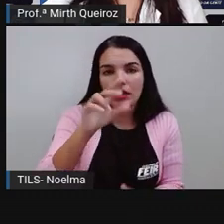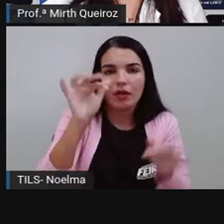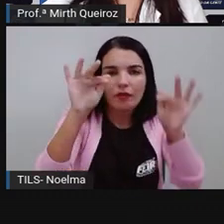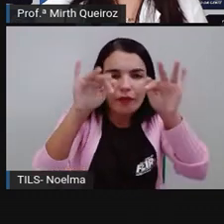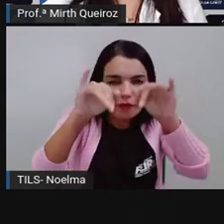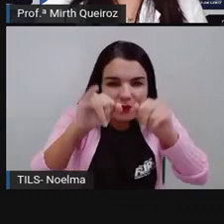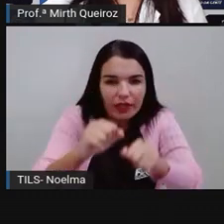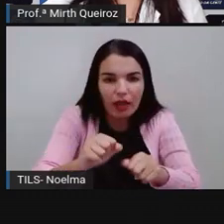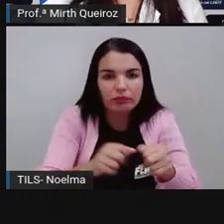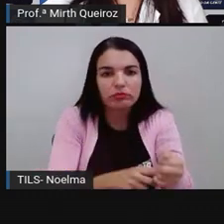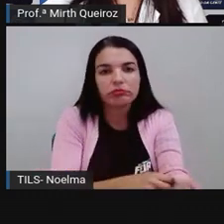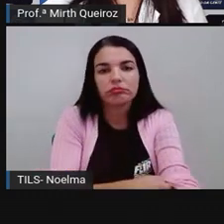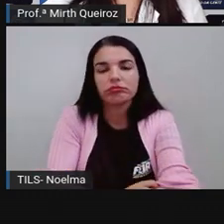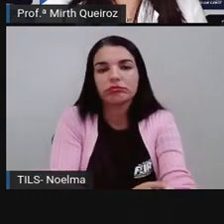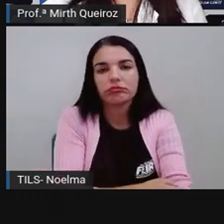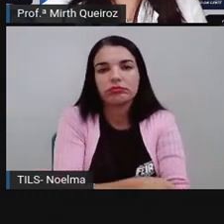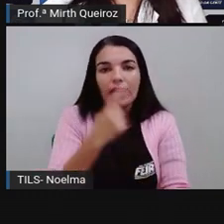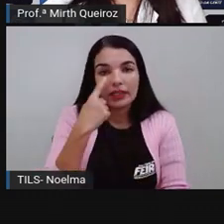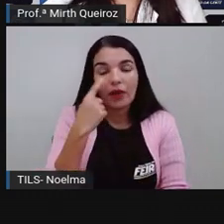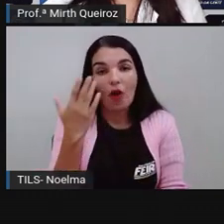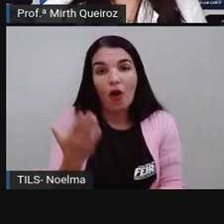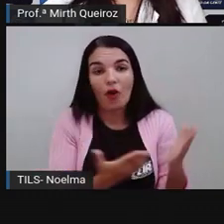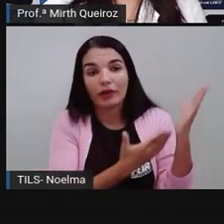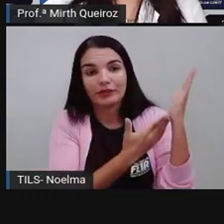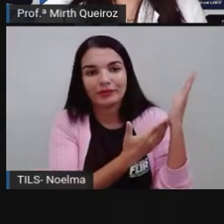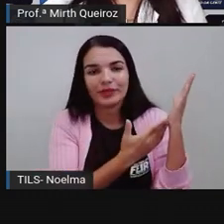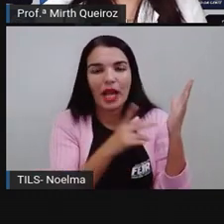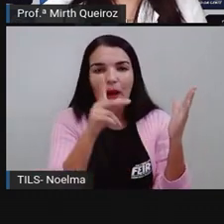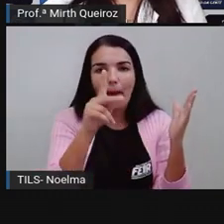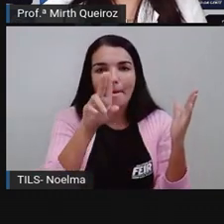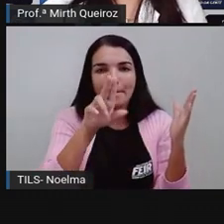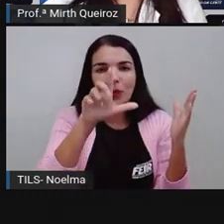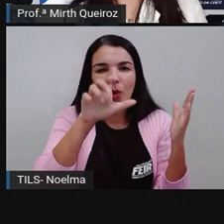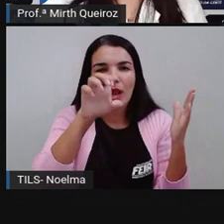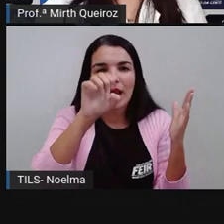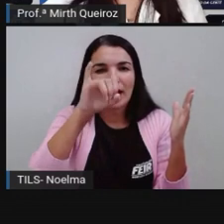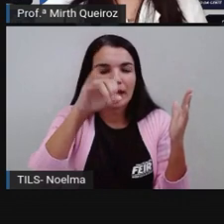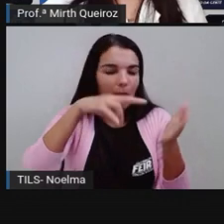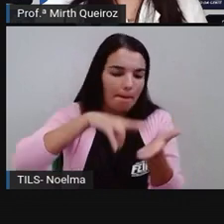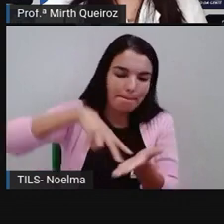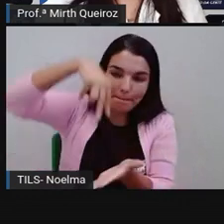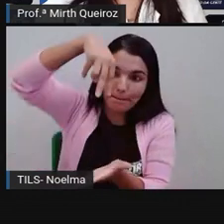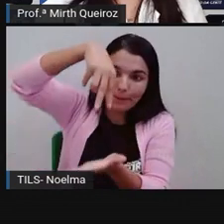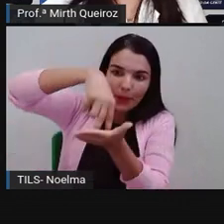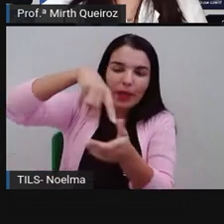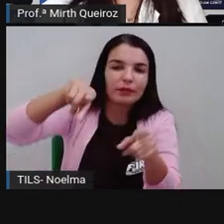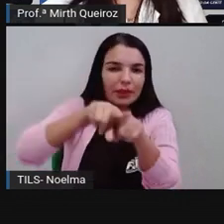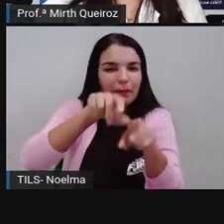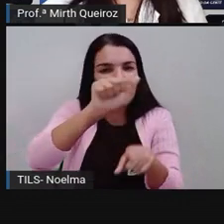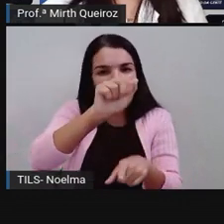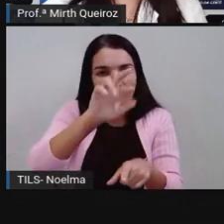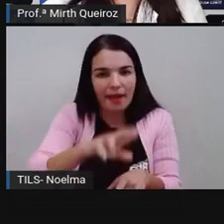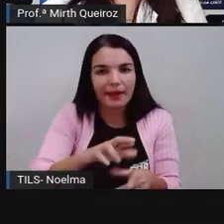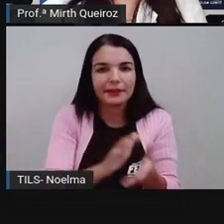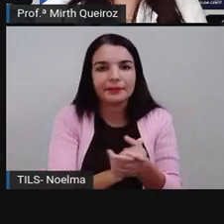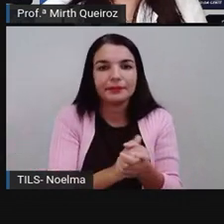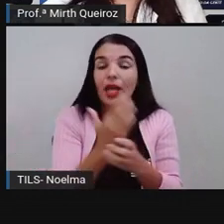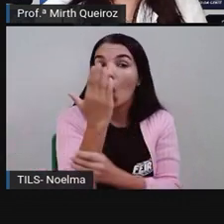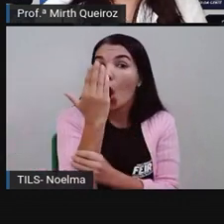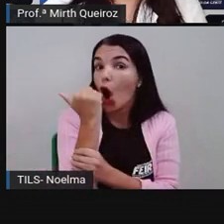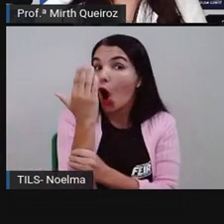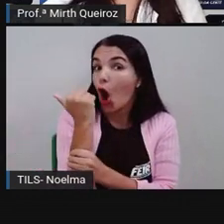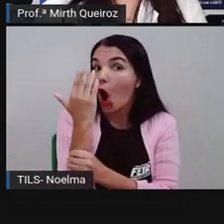Pulei, do verbo pular. Termina em AR. Primeira conjugação. Comi, do verbo